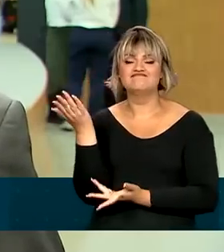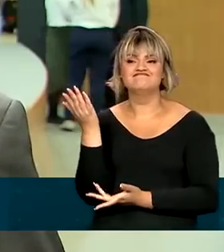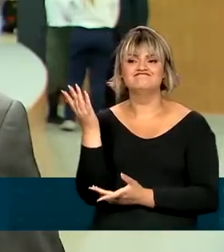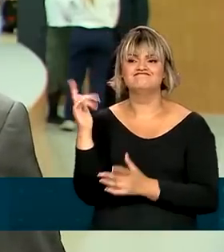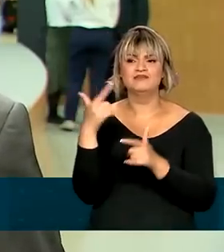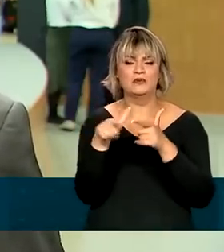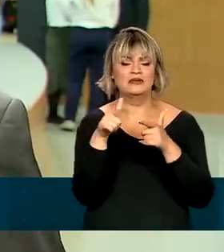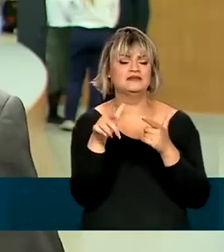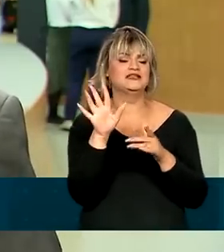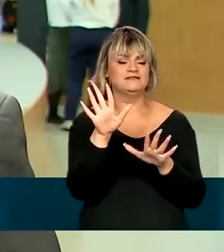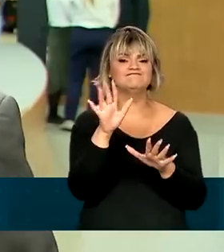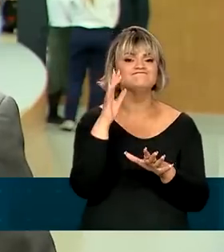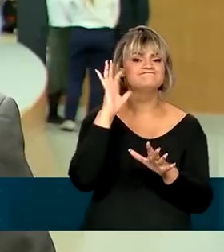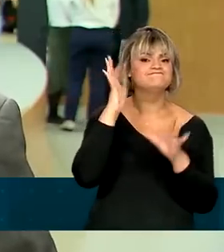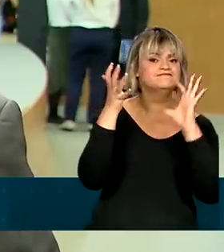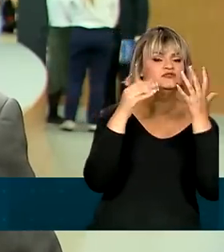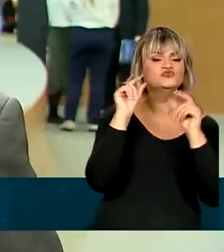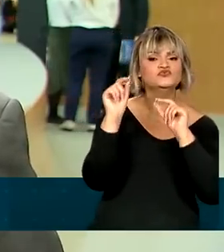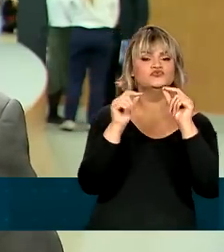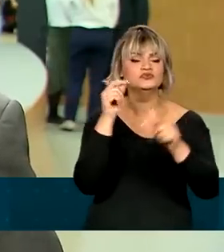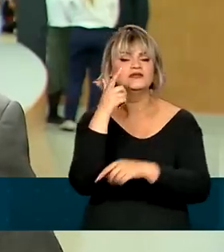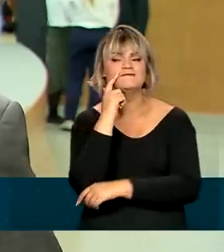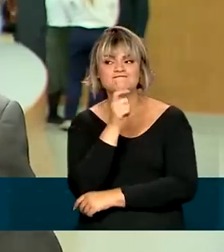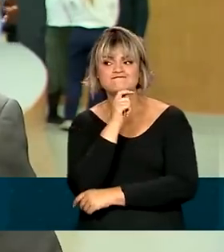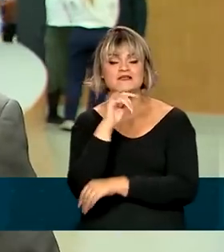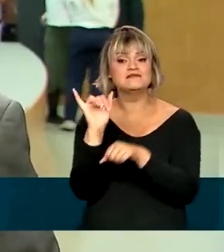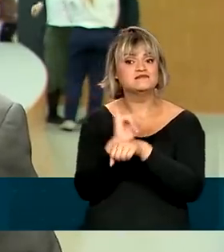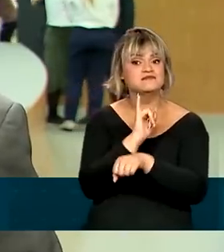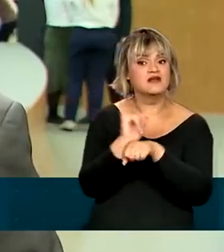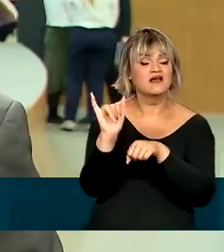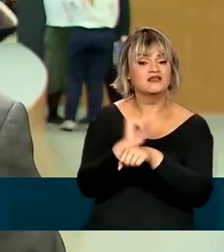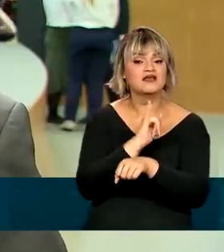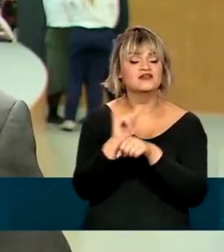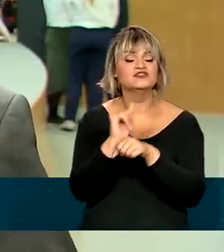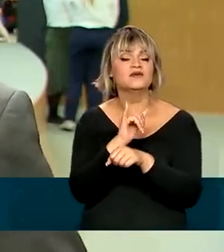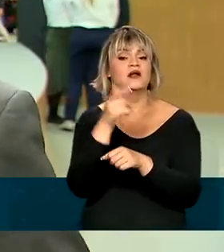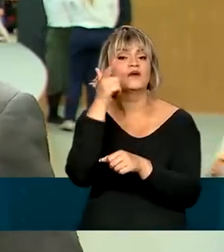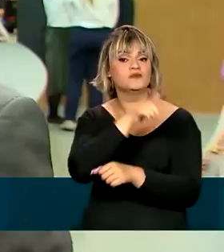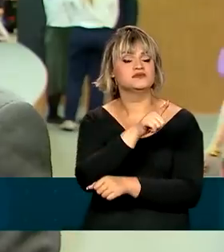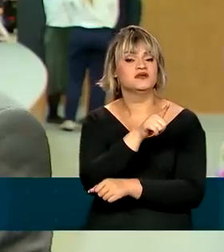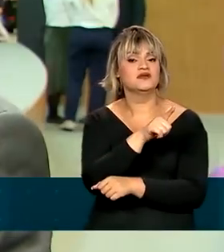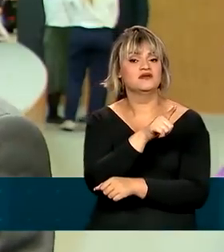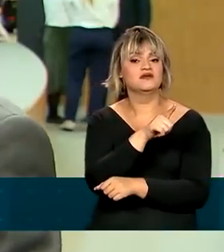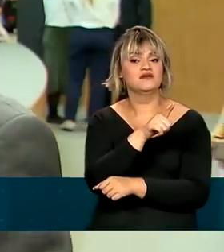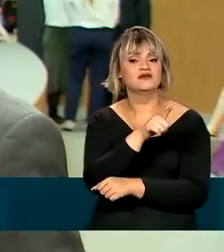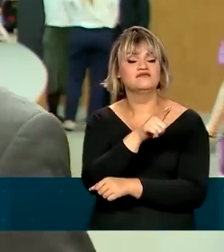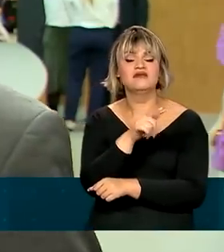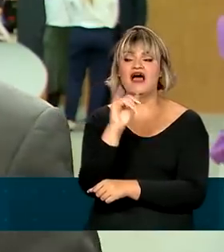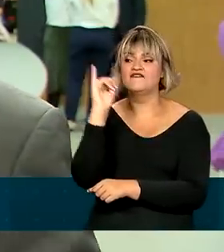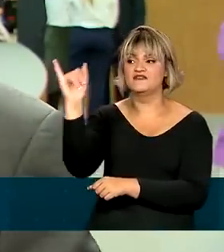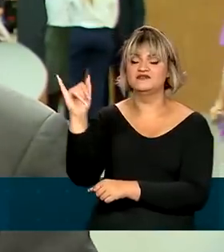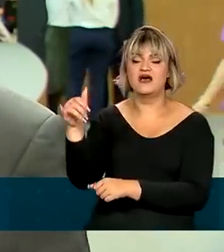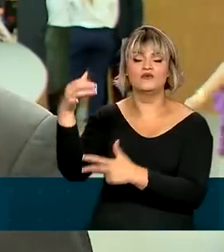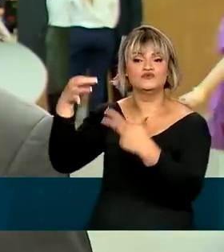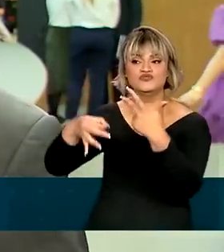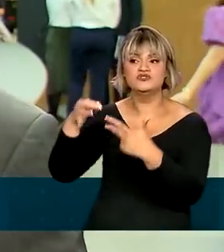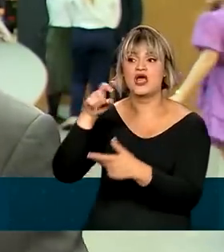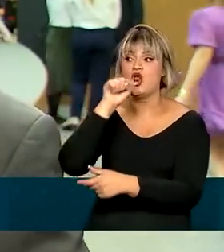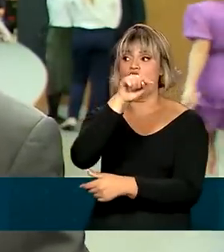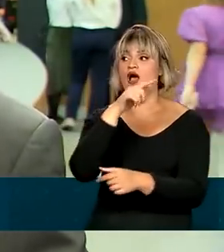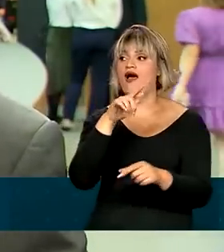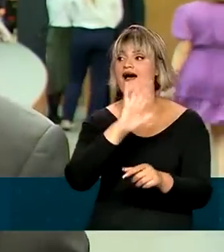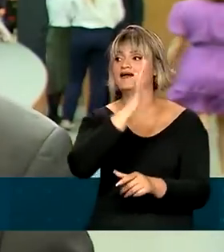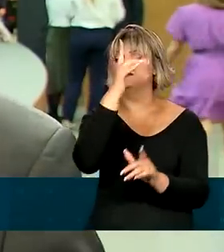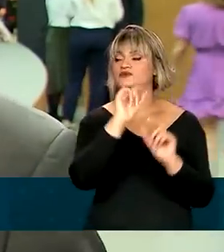as adversidades e buscando meios de fazer chegar ao Poder Judiciário a notícia